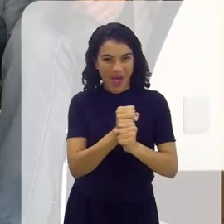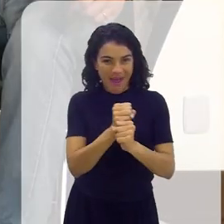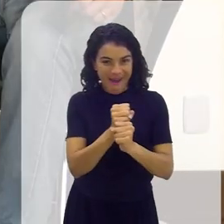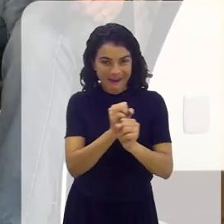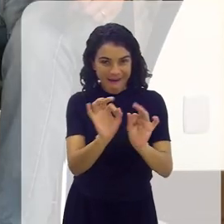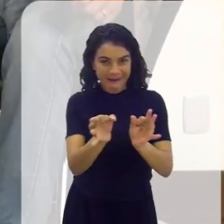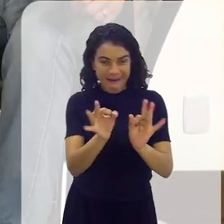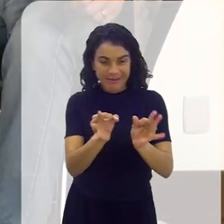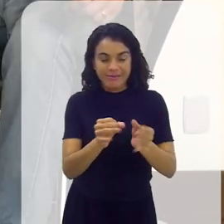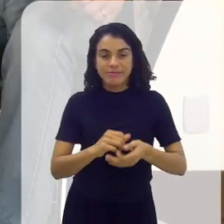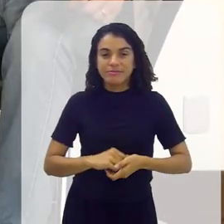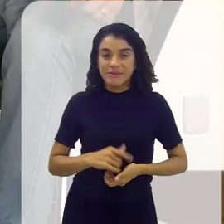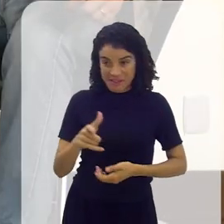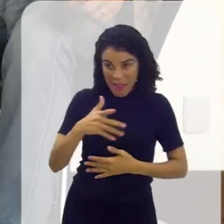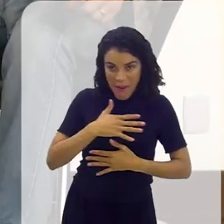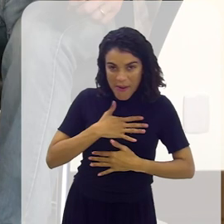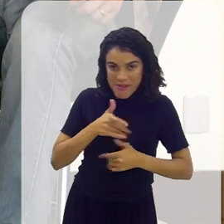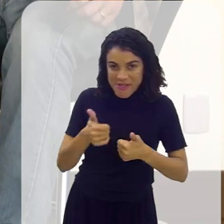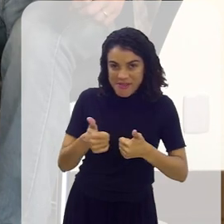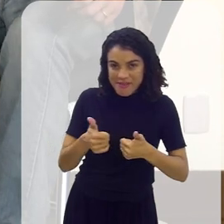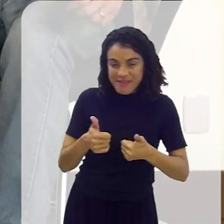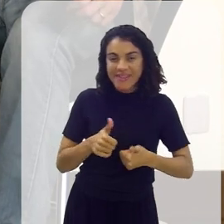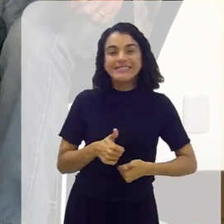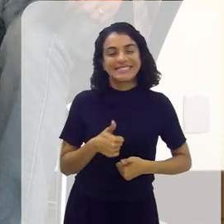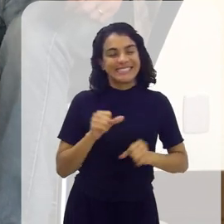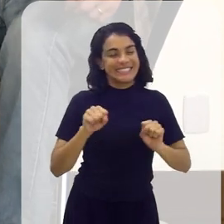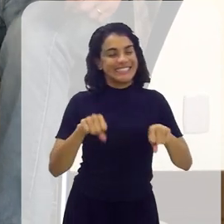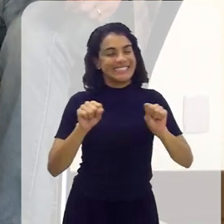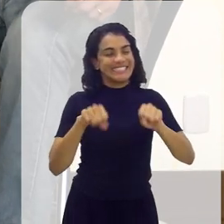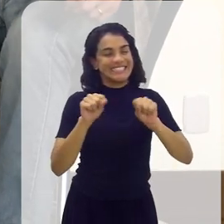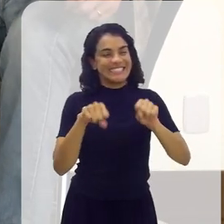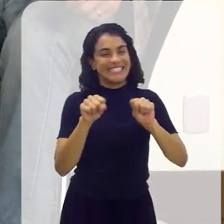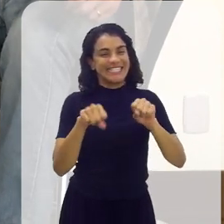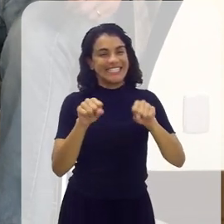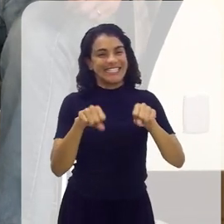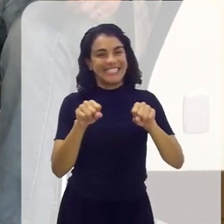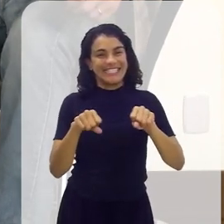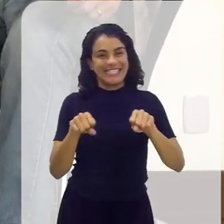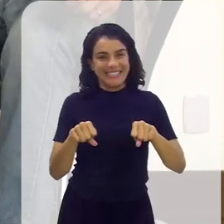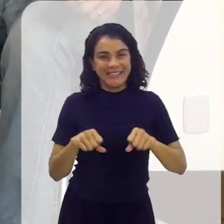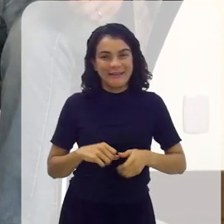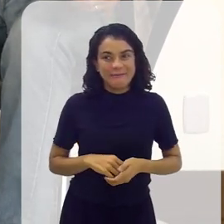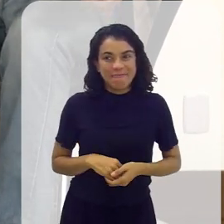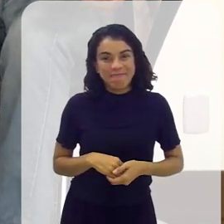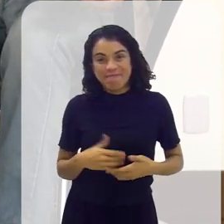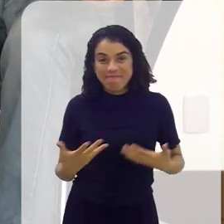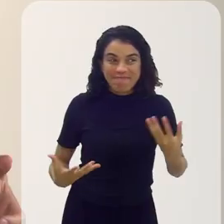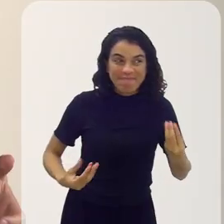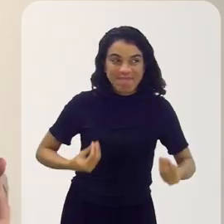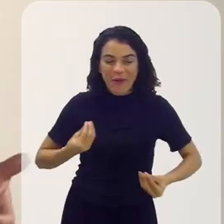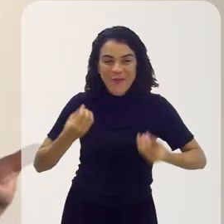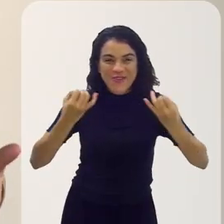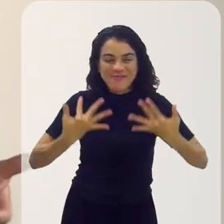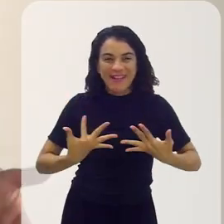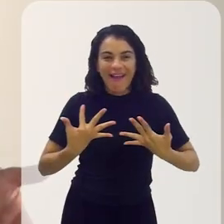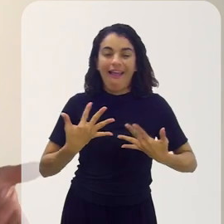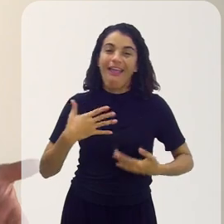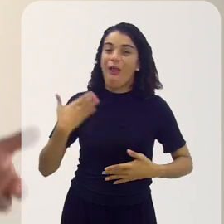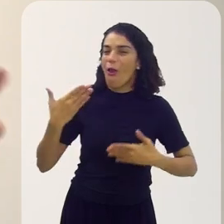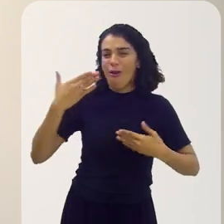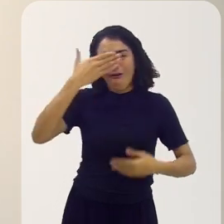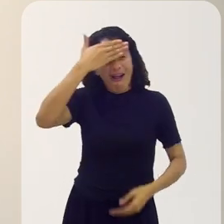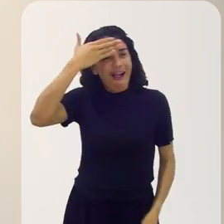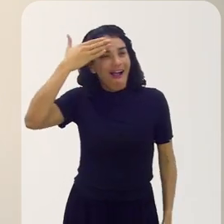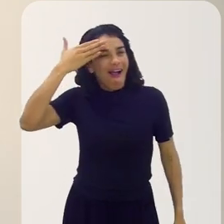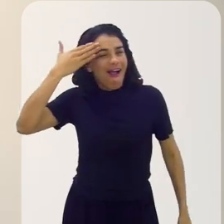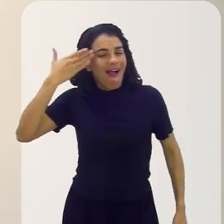Oito anos desenvolvendo. E aí? Está gostando? Ah, sim, sim. É muito... Eu me divirto.